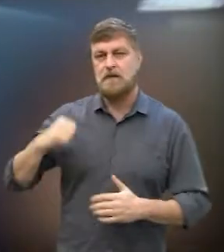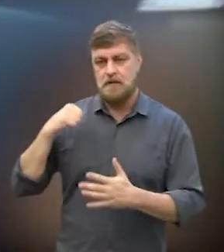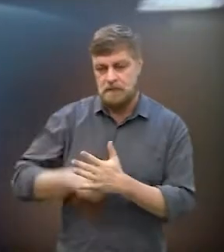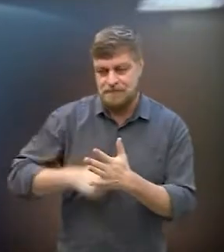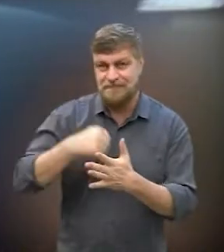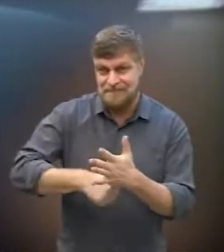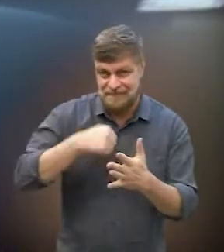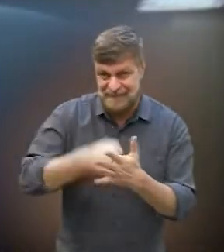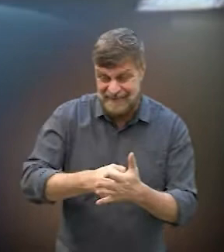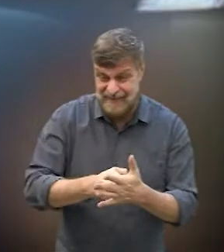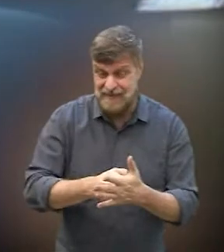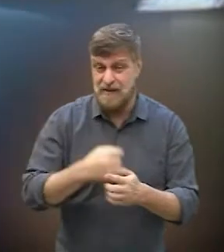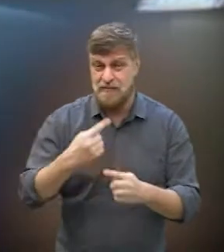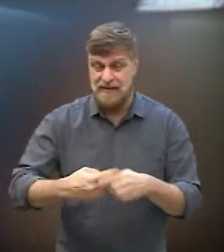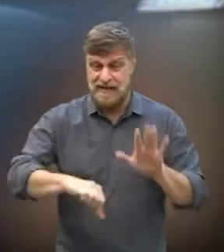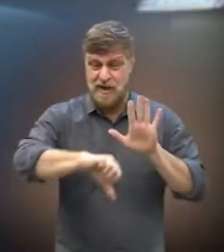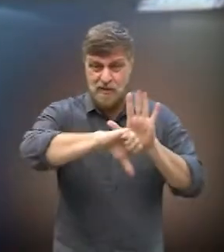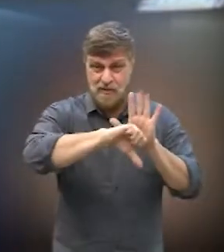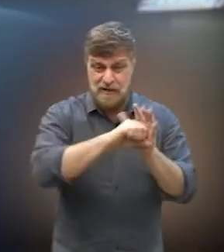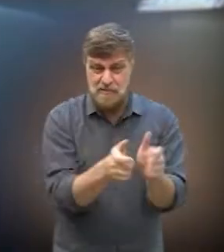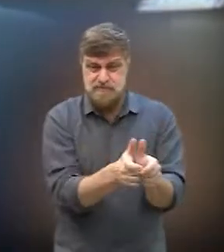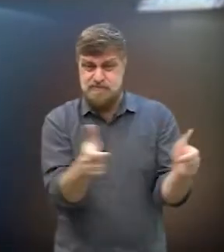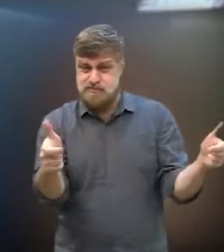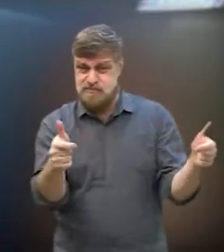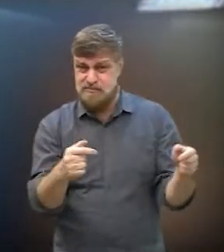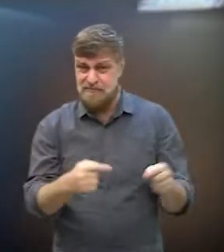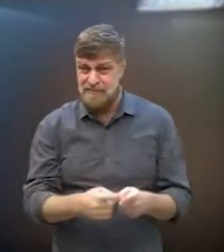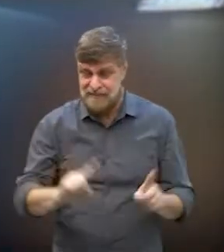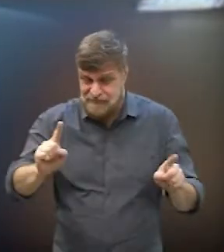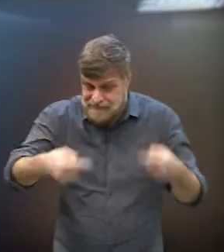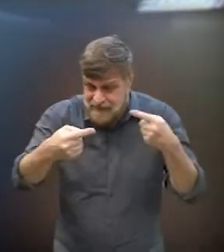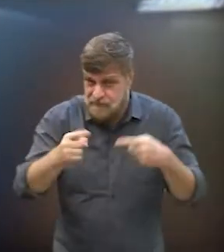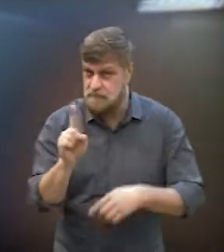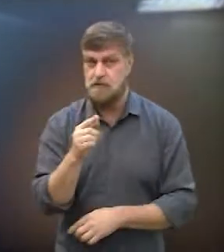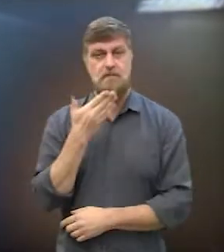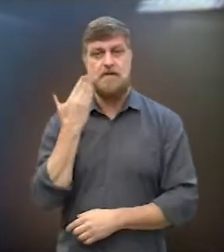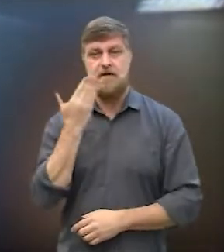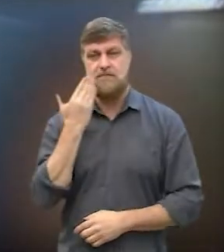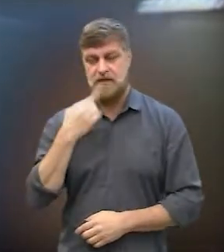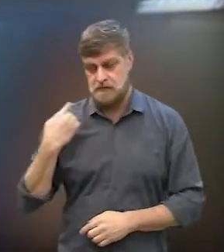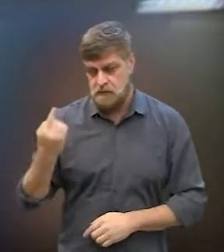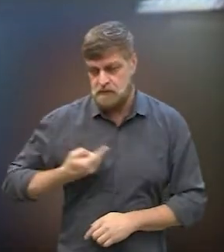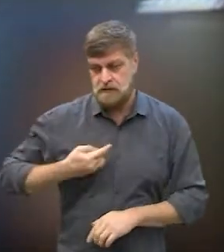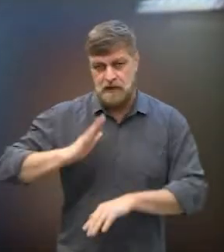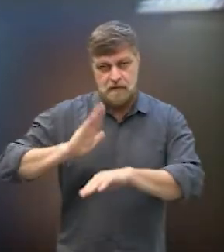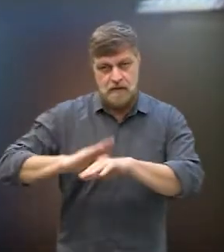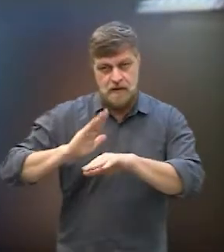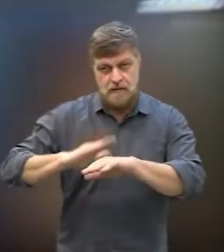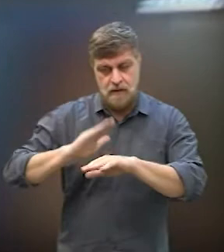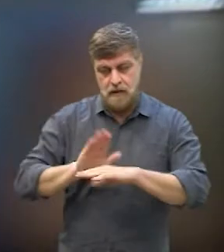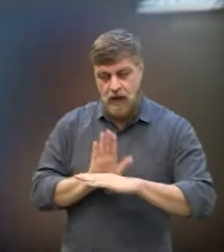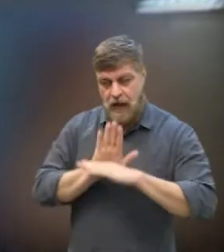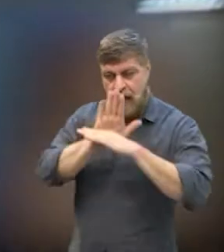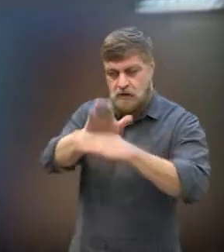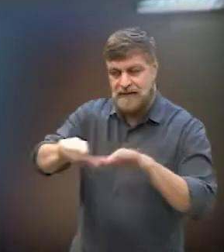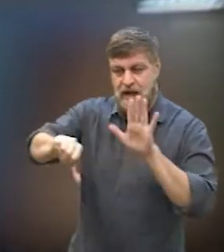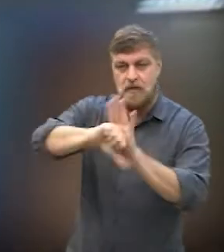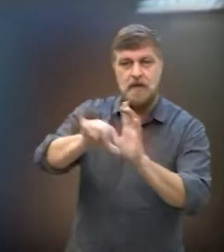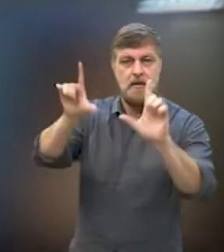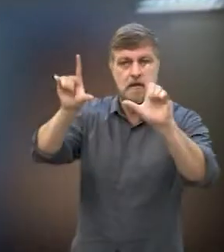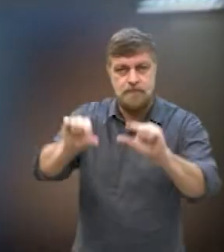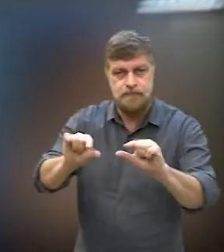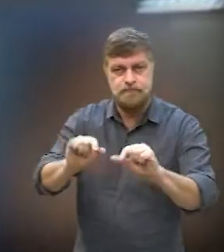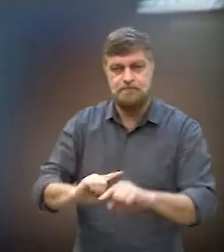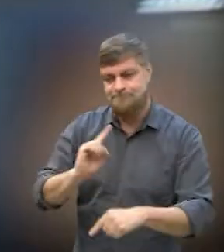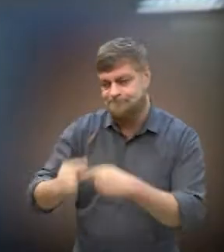batalha, o crime cresce todo dia, não é fácil o desafio, então qualquer coisa que viemos fazer para ajudar a combater o